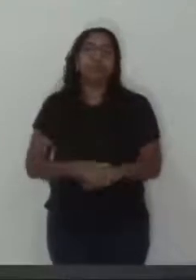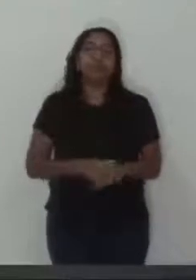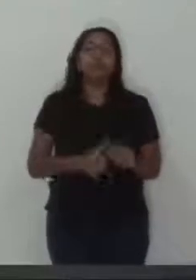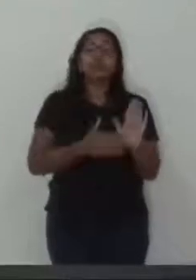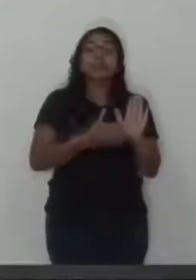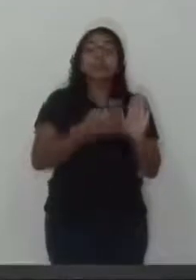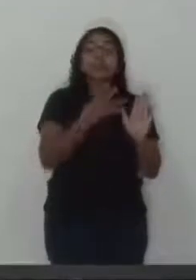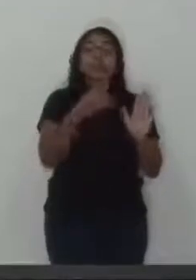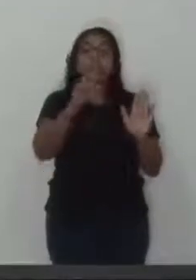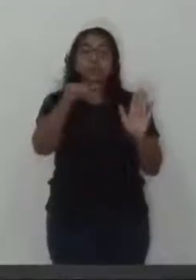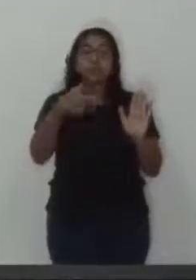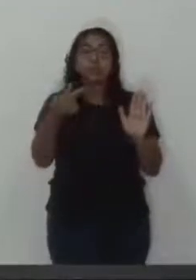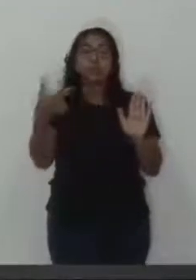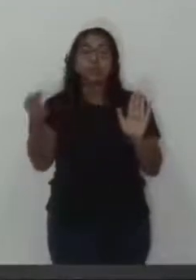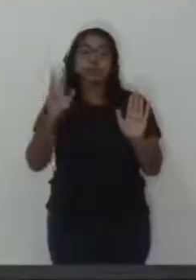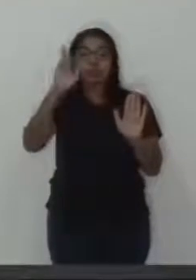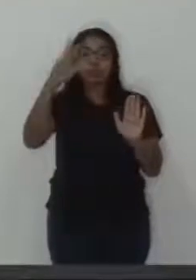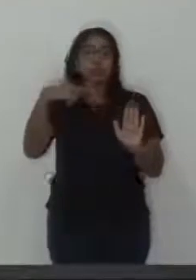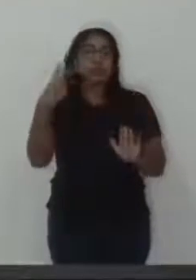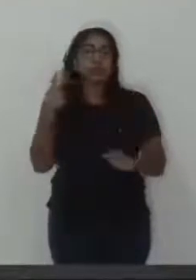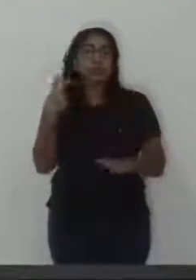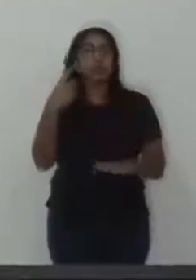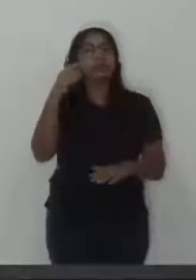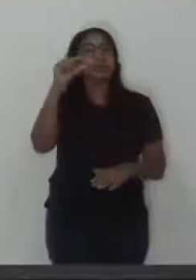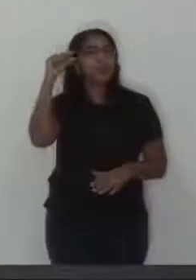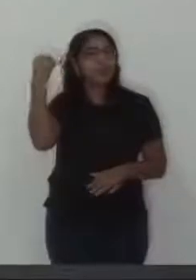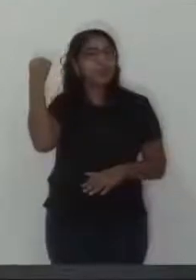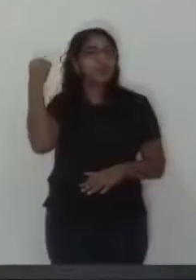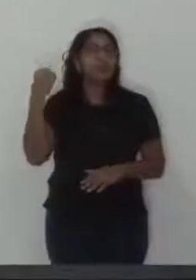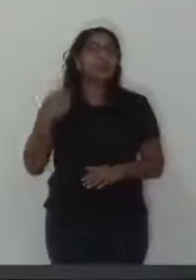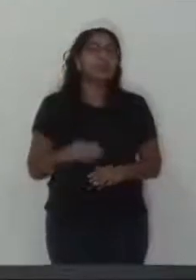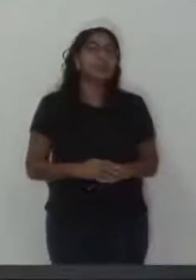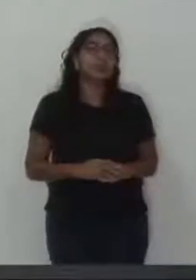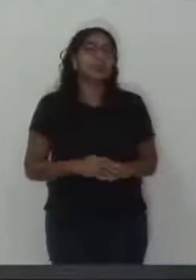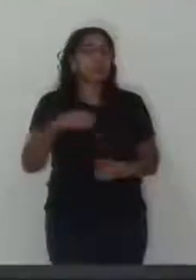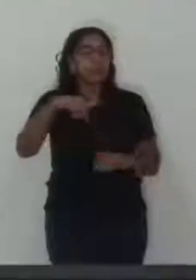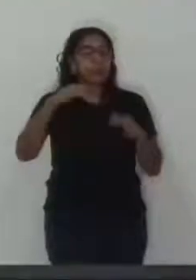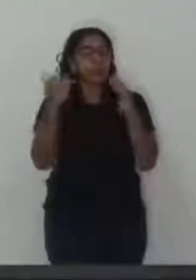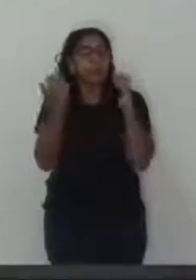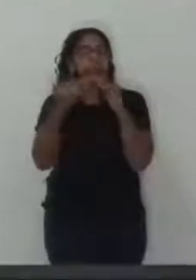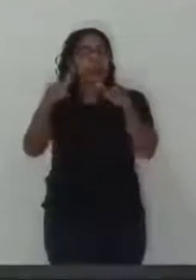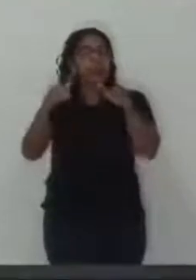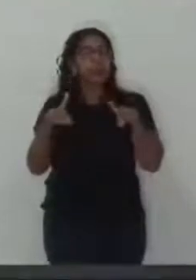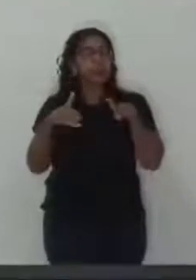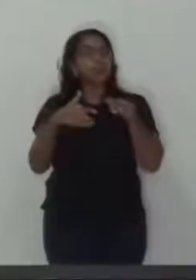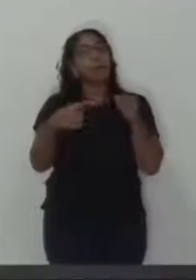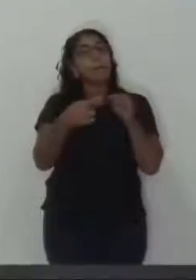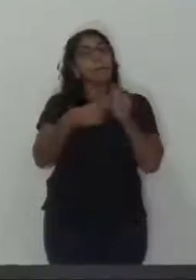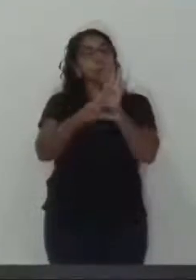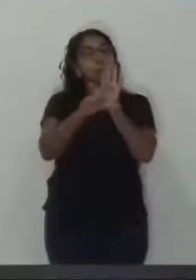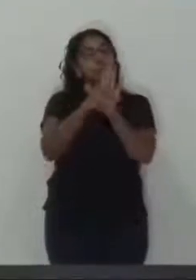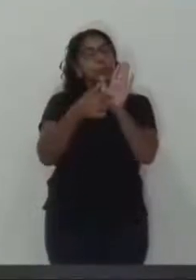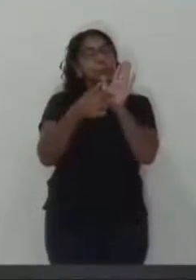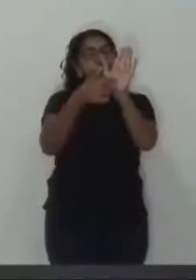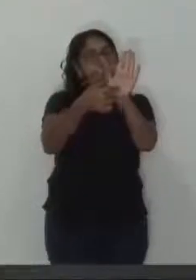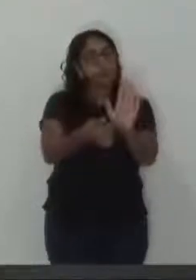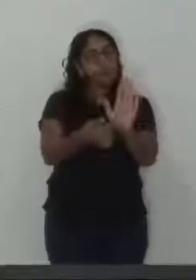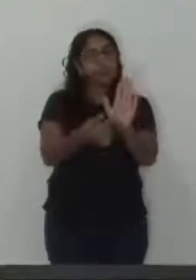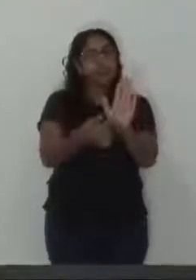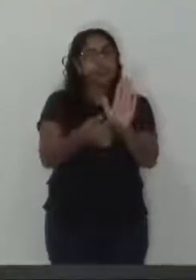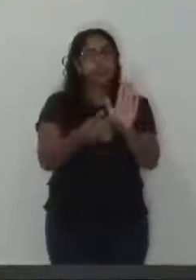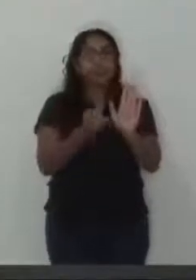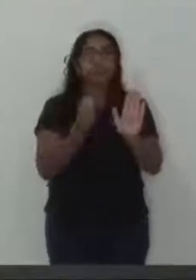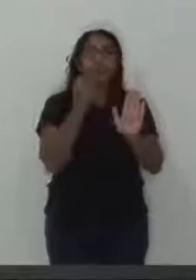45 de 2020, de Autor e Vereador Paulinho Palmeira. A Câmara de Vereadores de Vinheta, Estado de São Paulo, apresentando os termos regimentais,